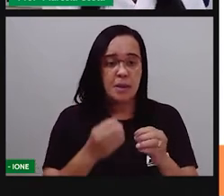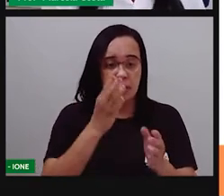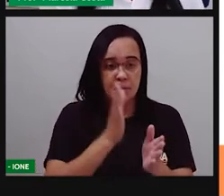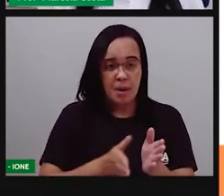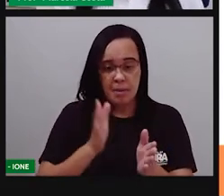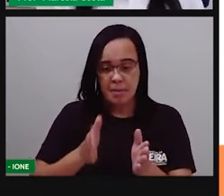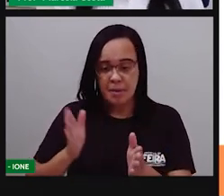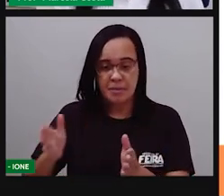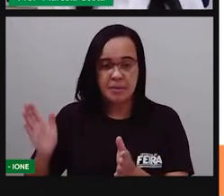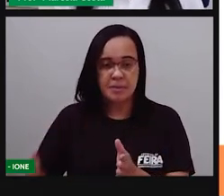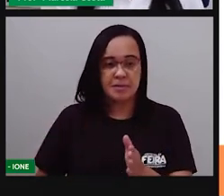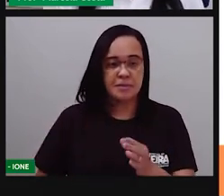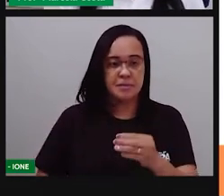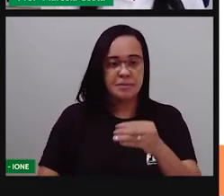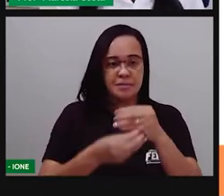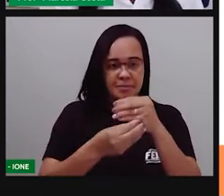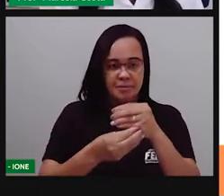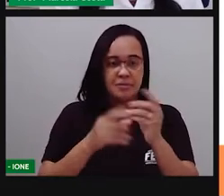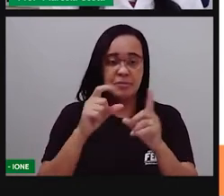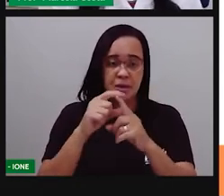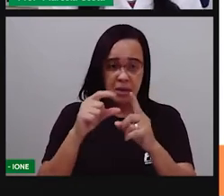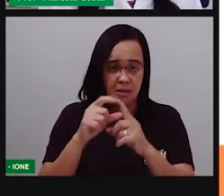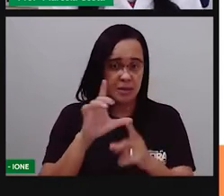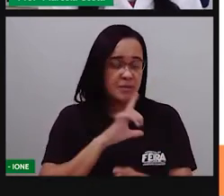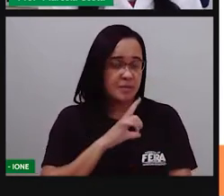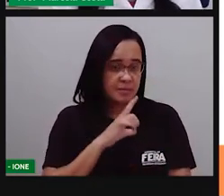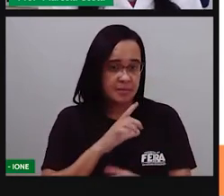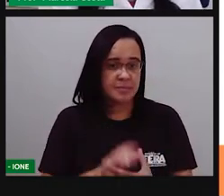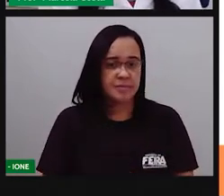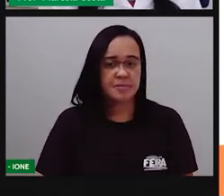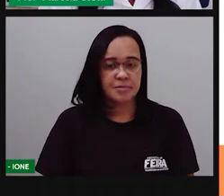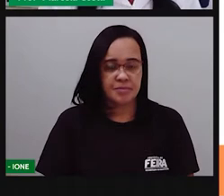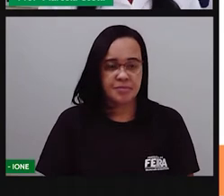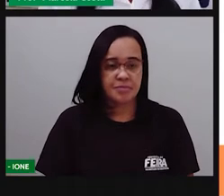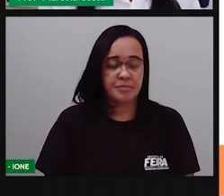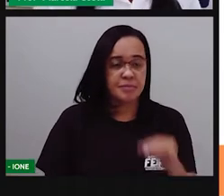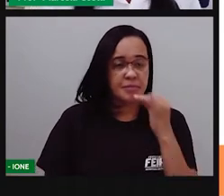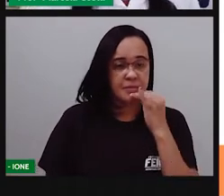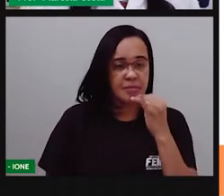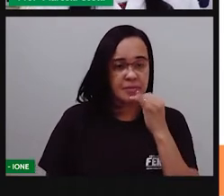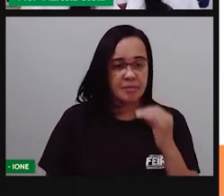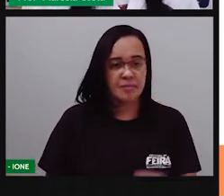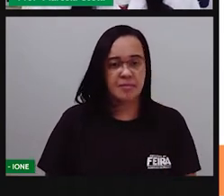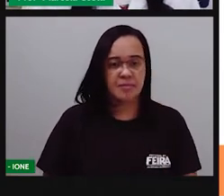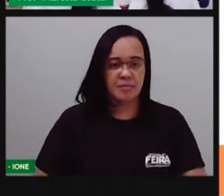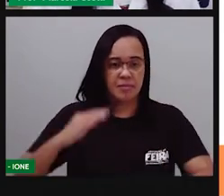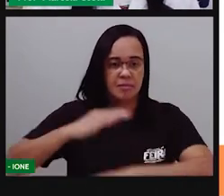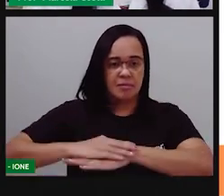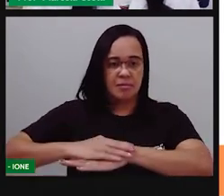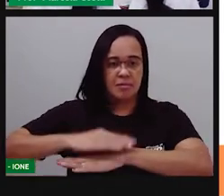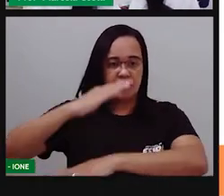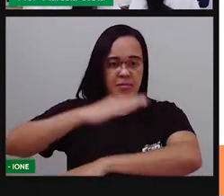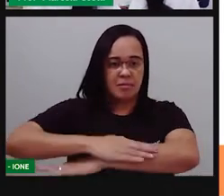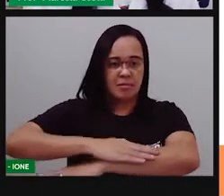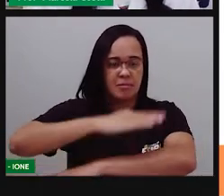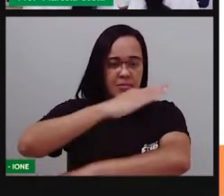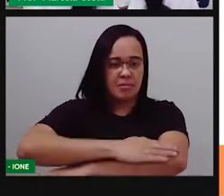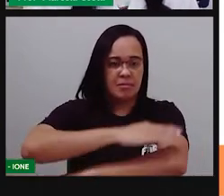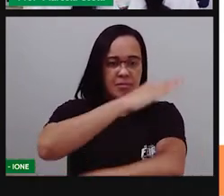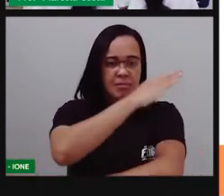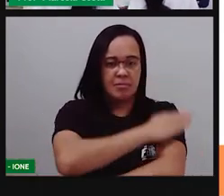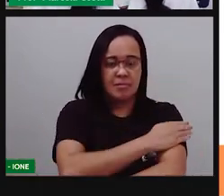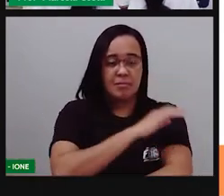compõem essa palavra. Tá? Então vamos lá. Saco.